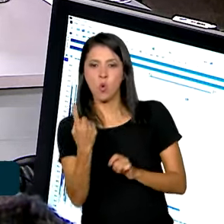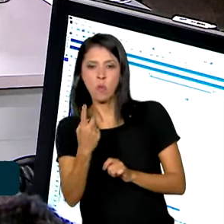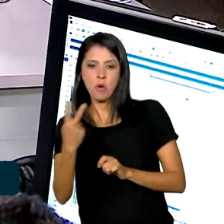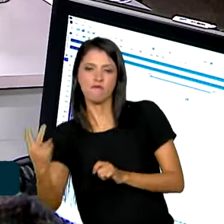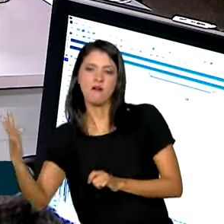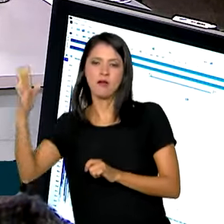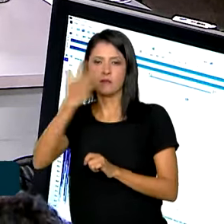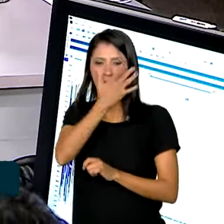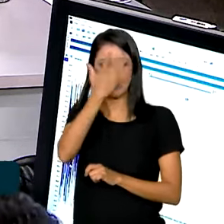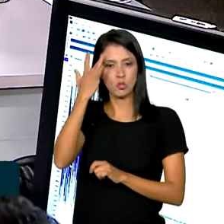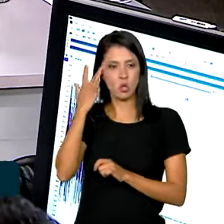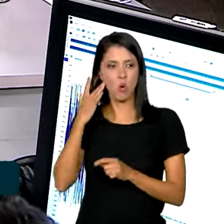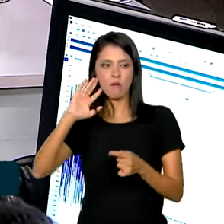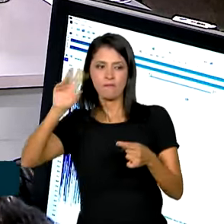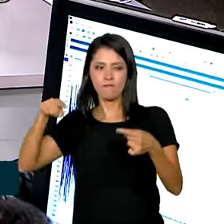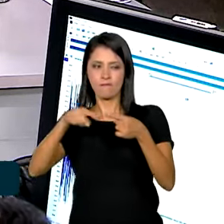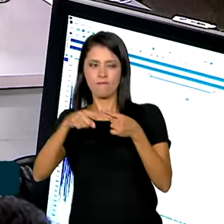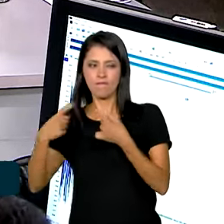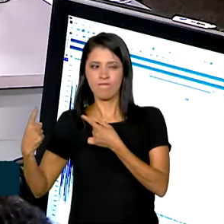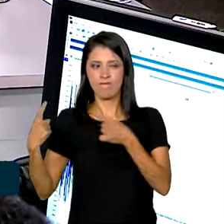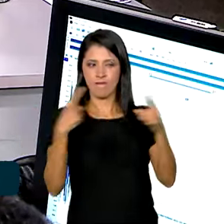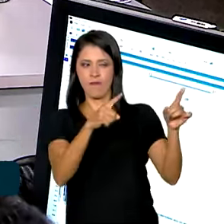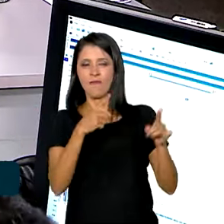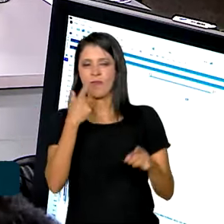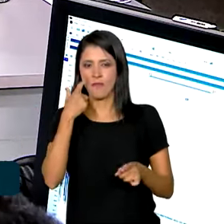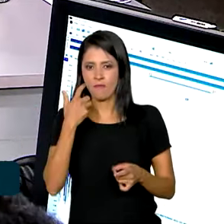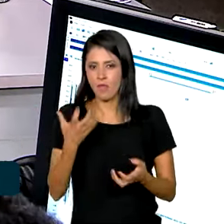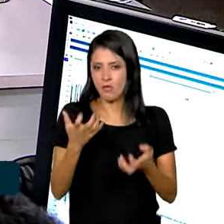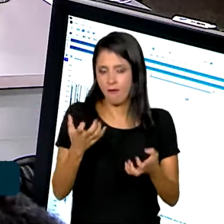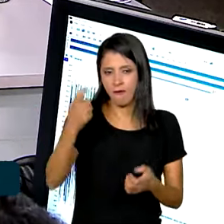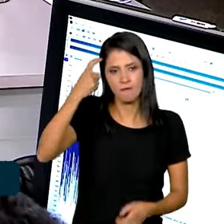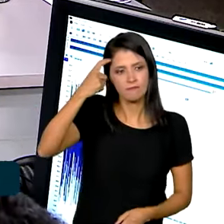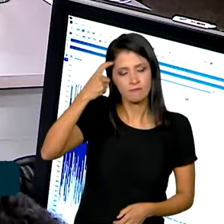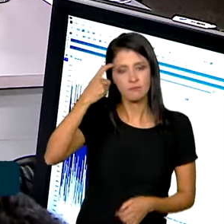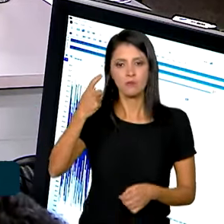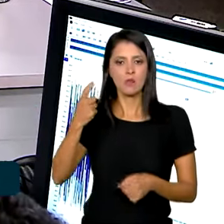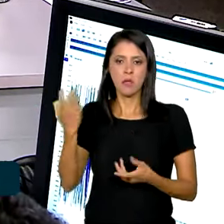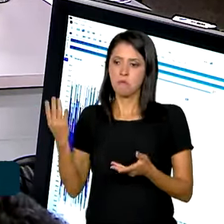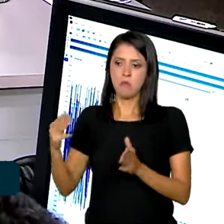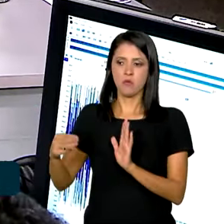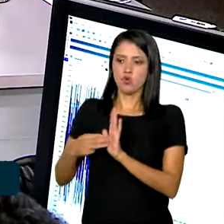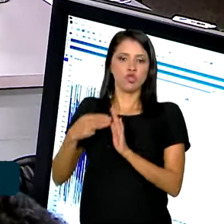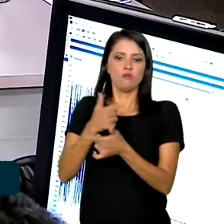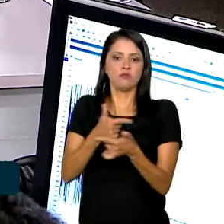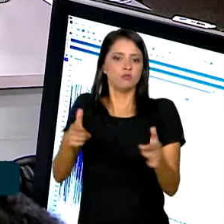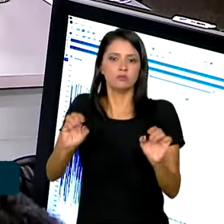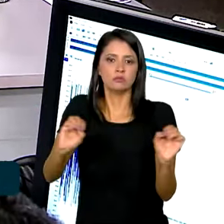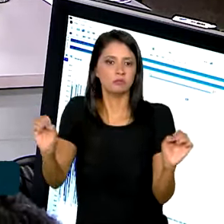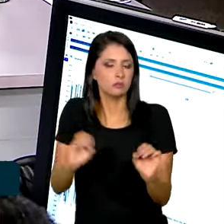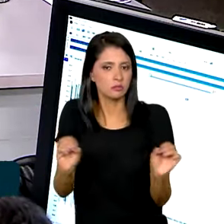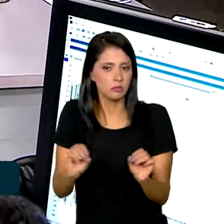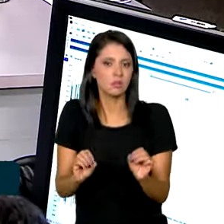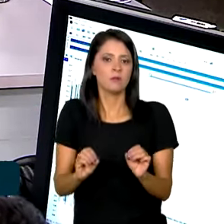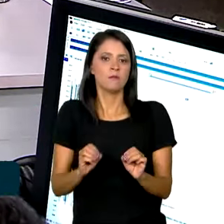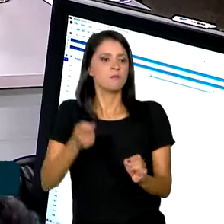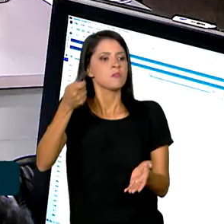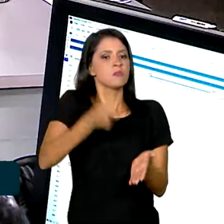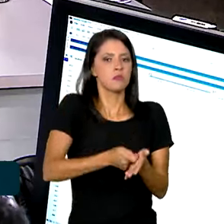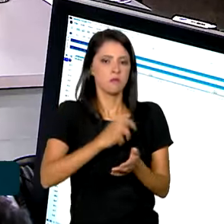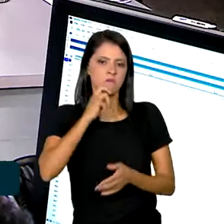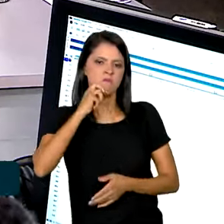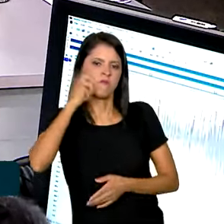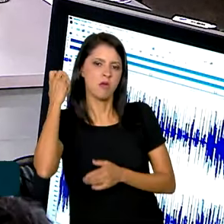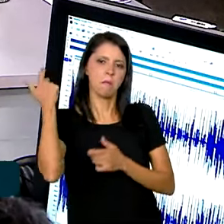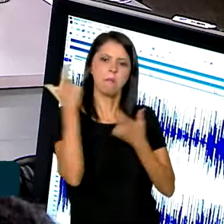e de modo intencional, né? Você tem a intenção de fazer, sem motivação evidente, e atos de intimidação, humilhação,